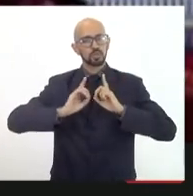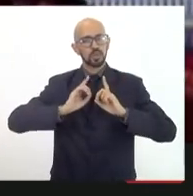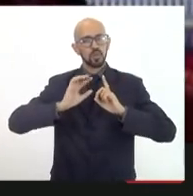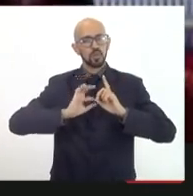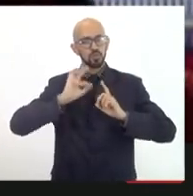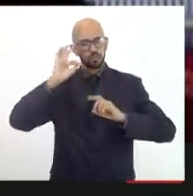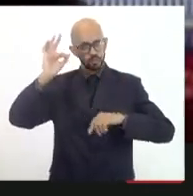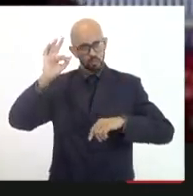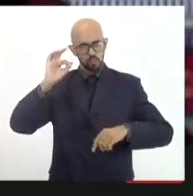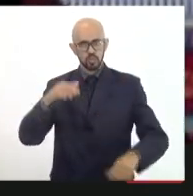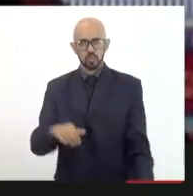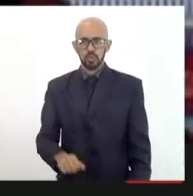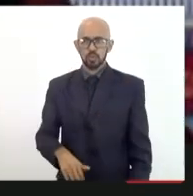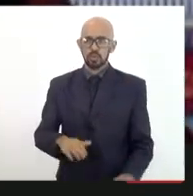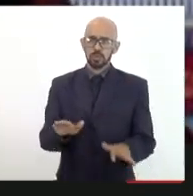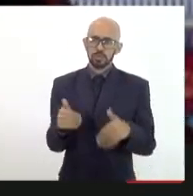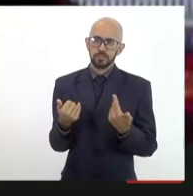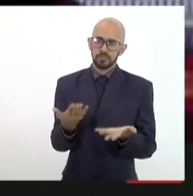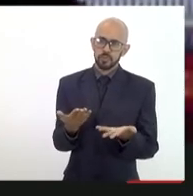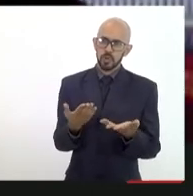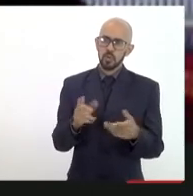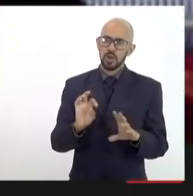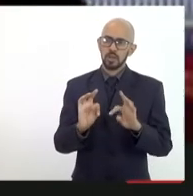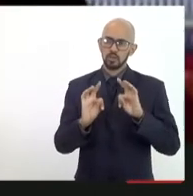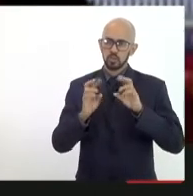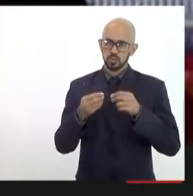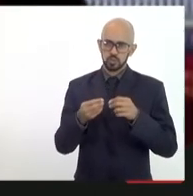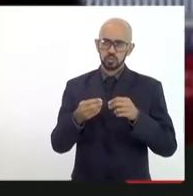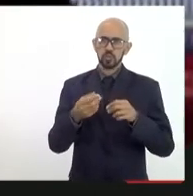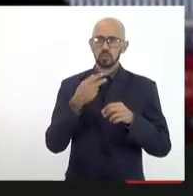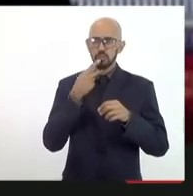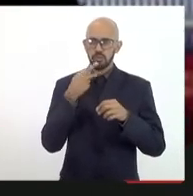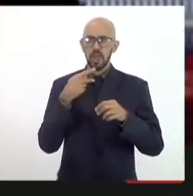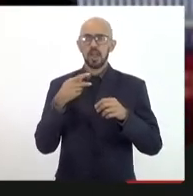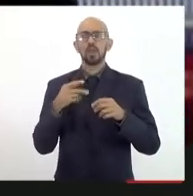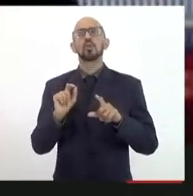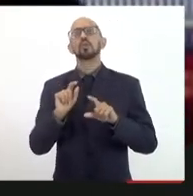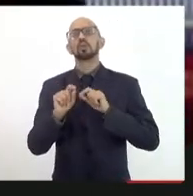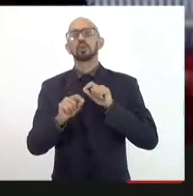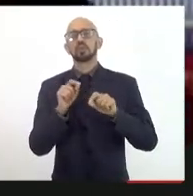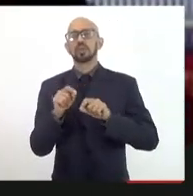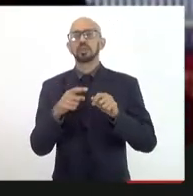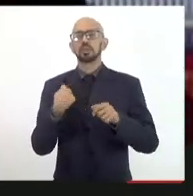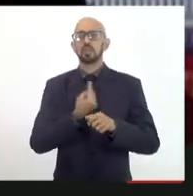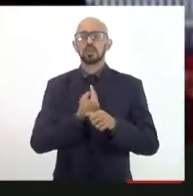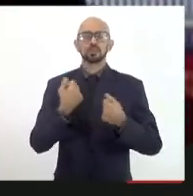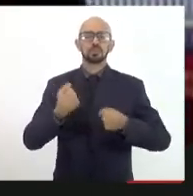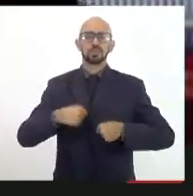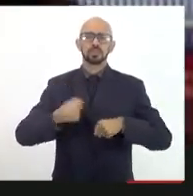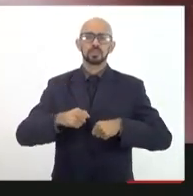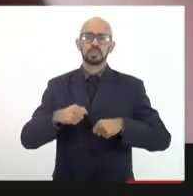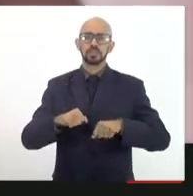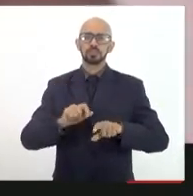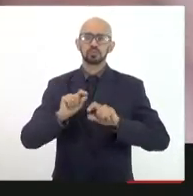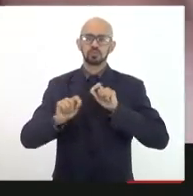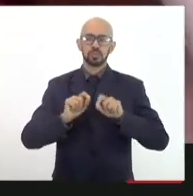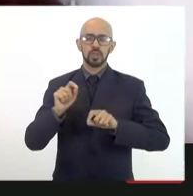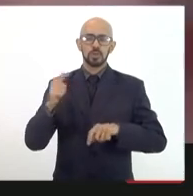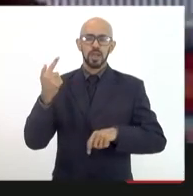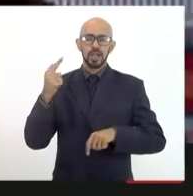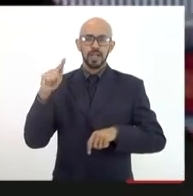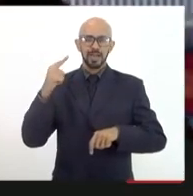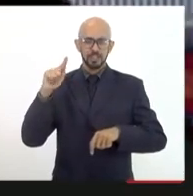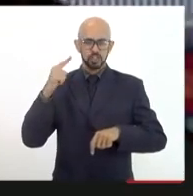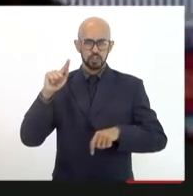as recorrências aqui falam muito no sentido de que a gente precisa garantir a partir de quem está produzindo